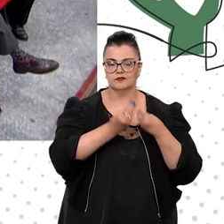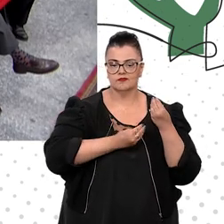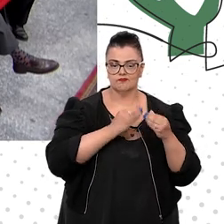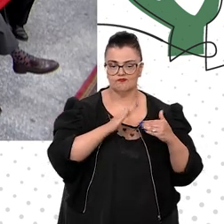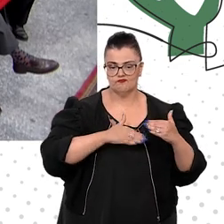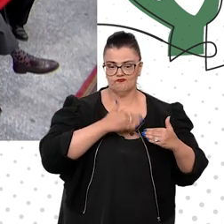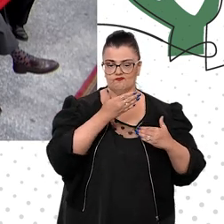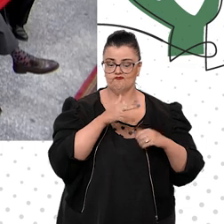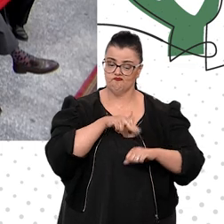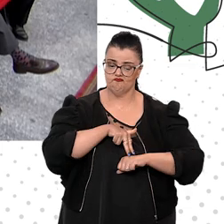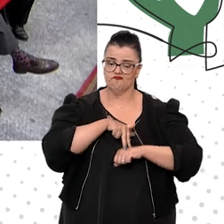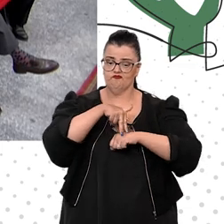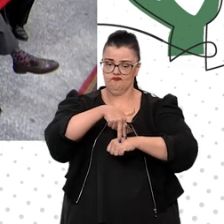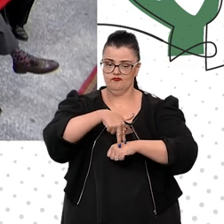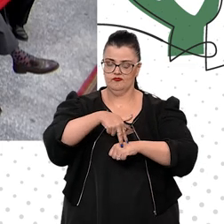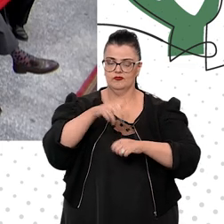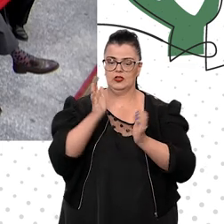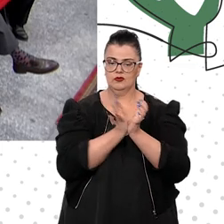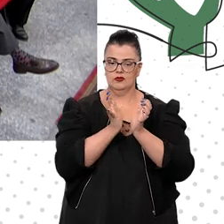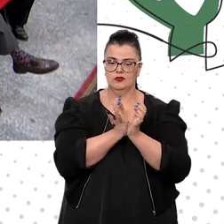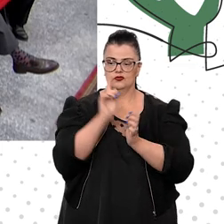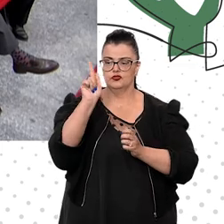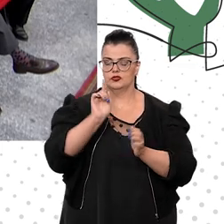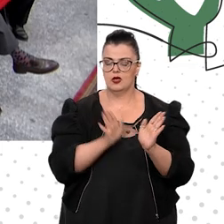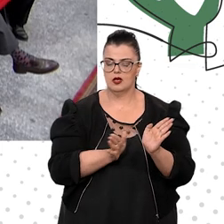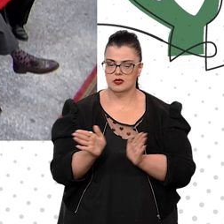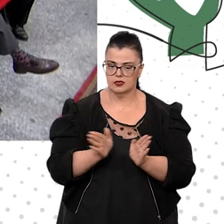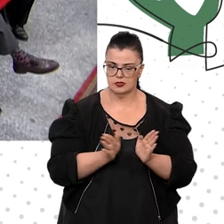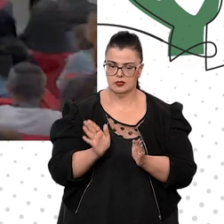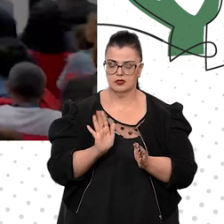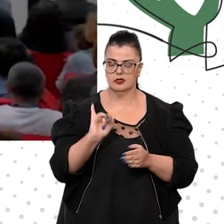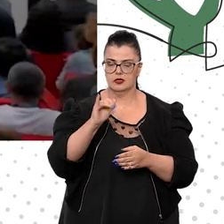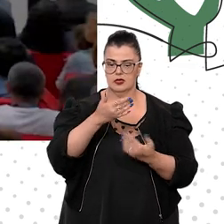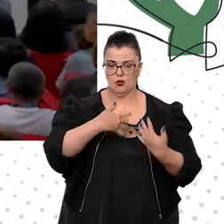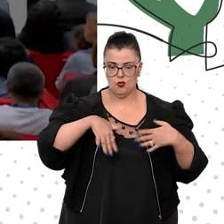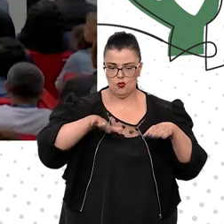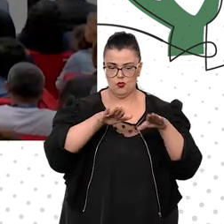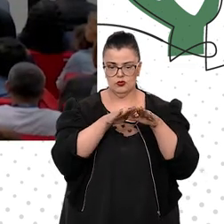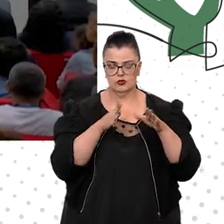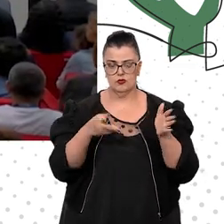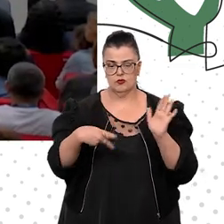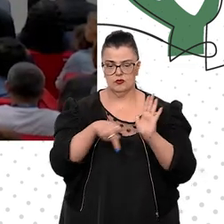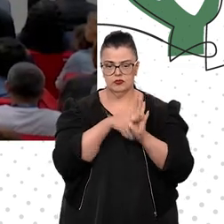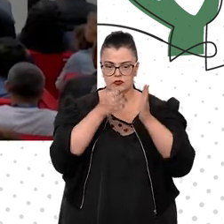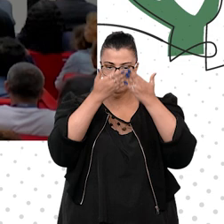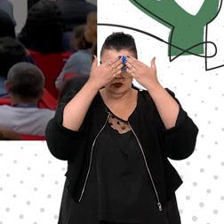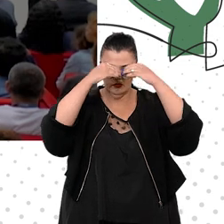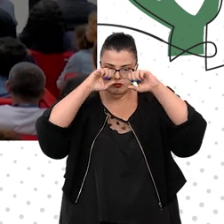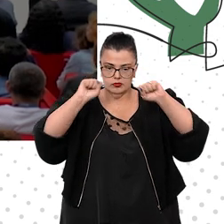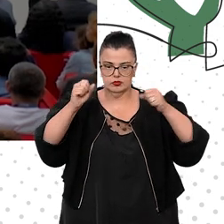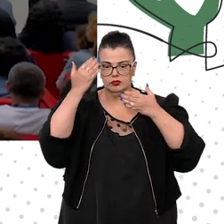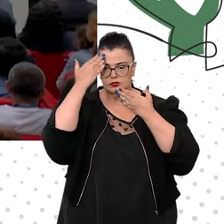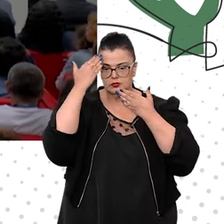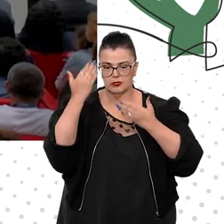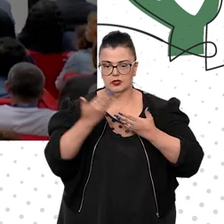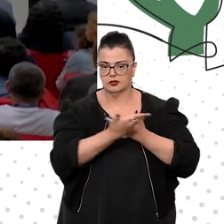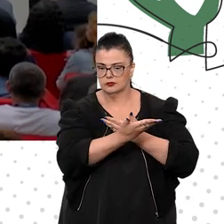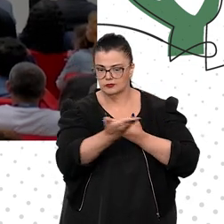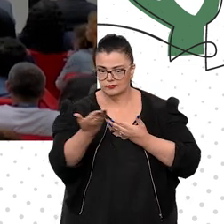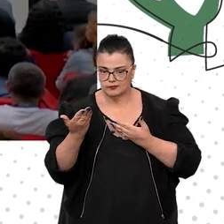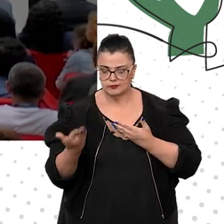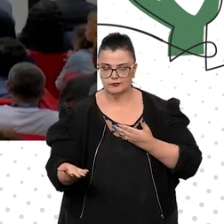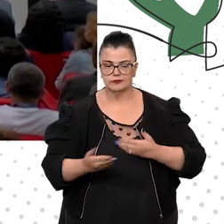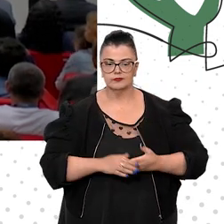Comitê Gestor de Acessibilidade e Inclusão desta Corte. Agradeço a vossa excelência e espero